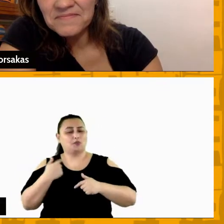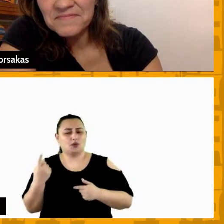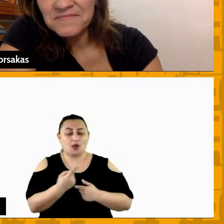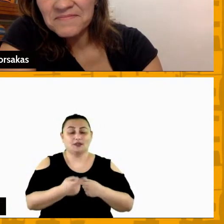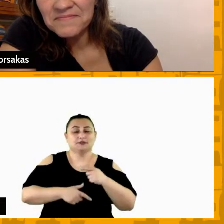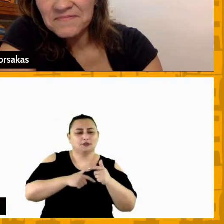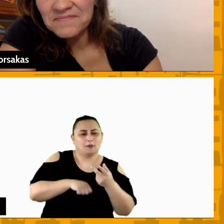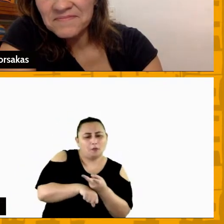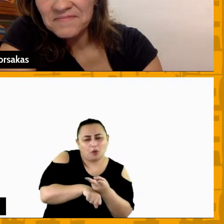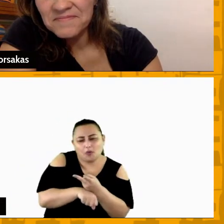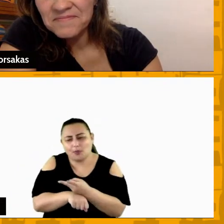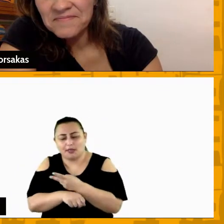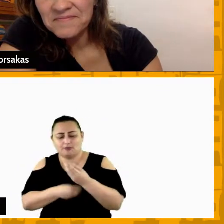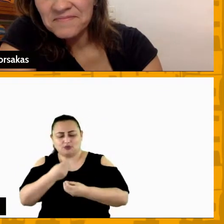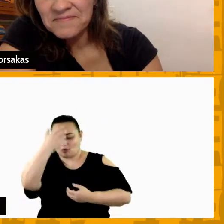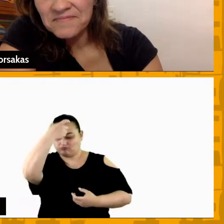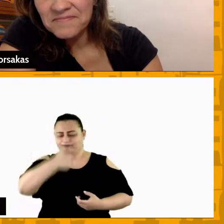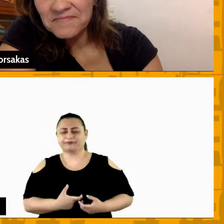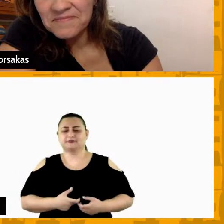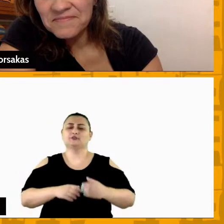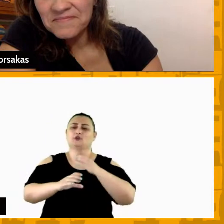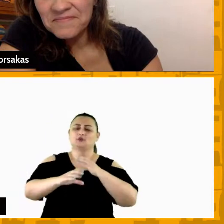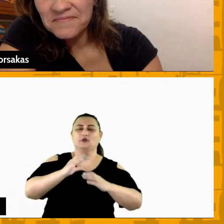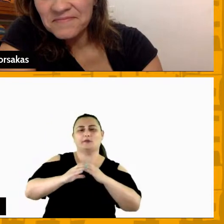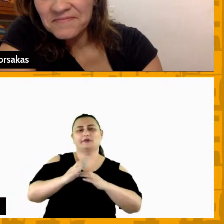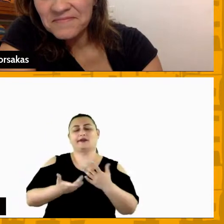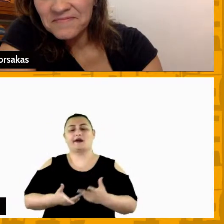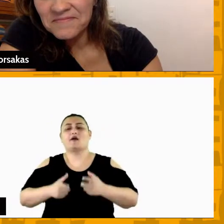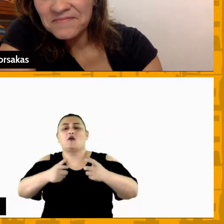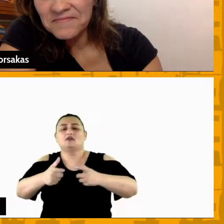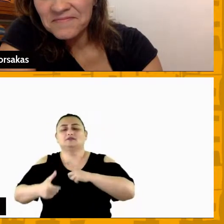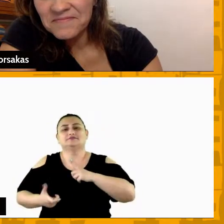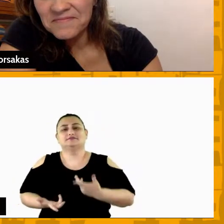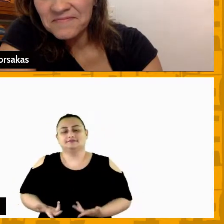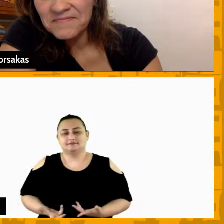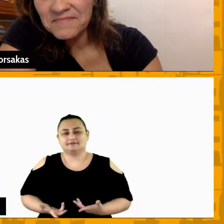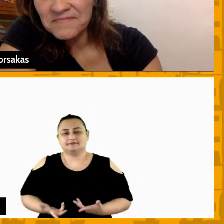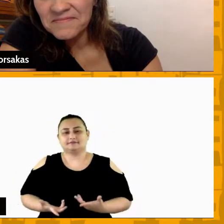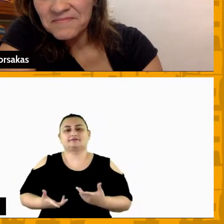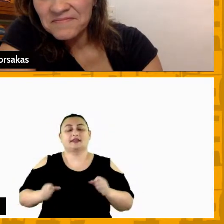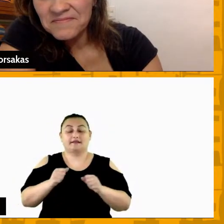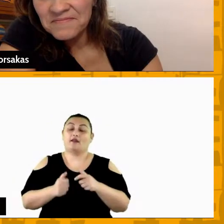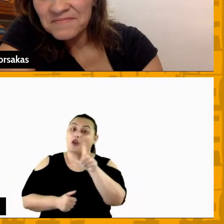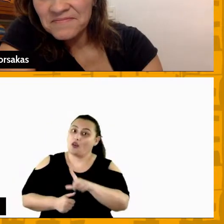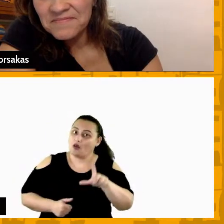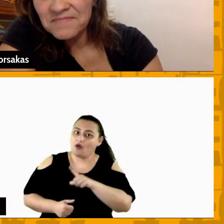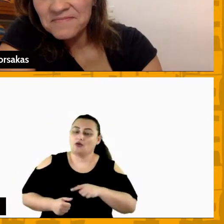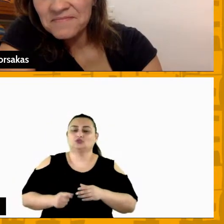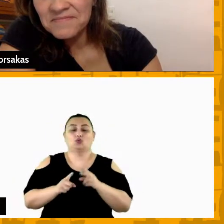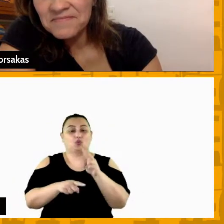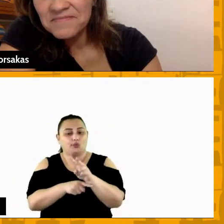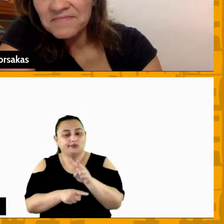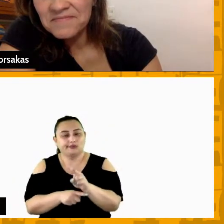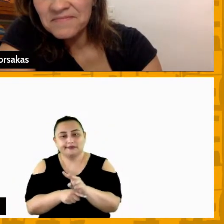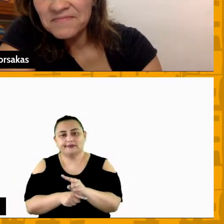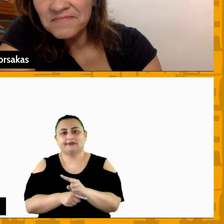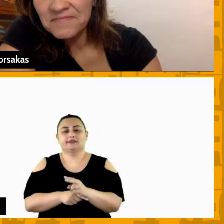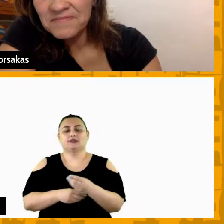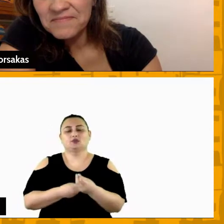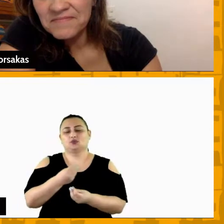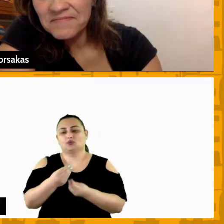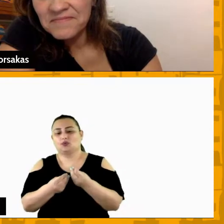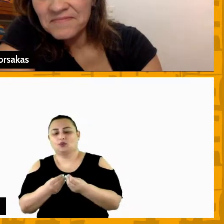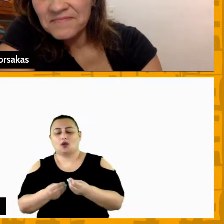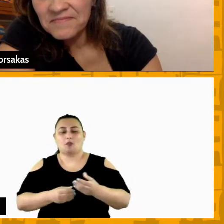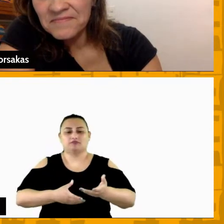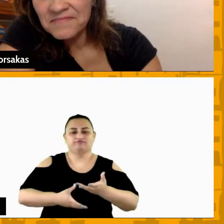nos posicionarmos nos comunicarmos onde a gente possa estar claro preservando todo o